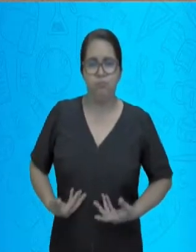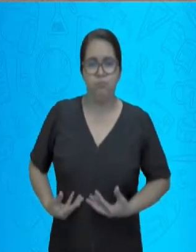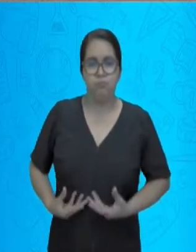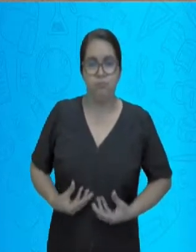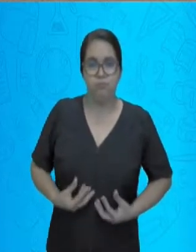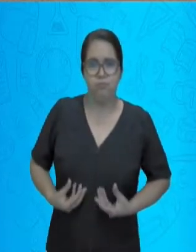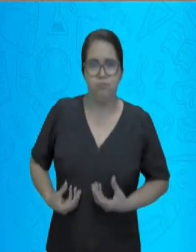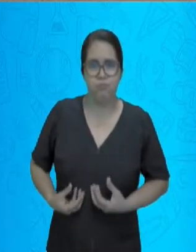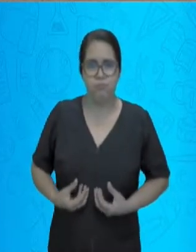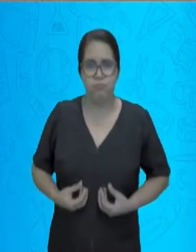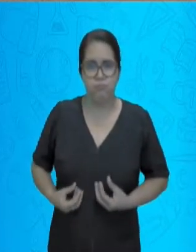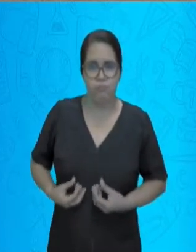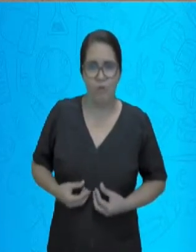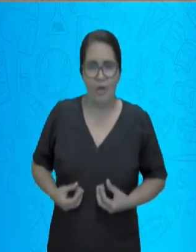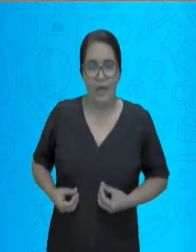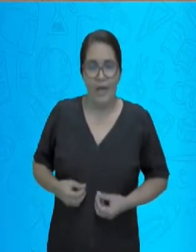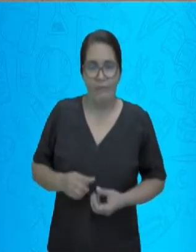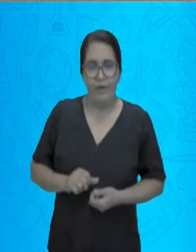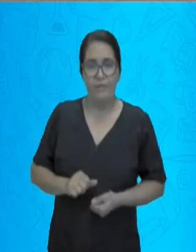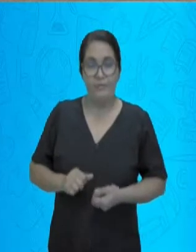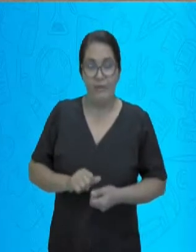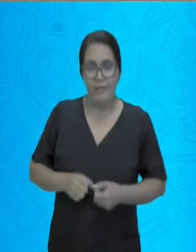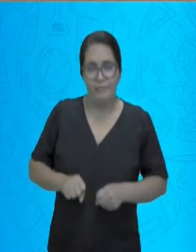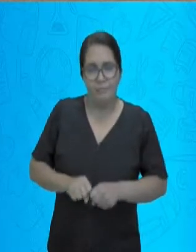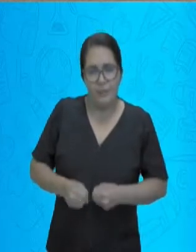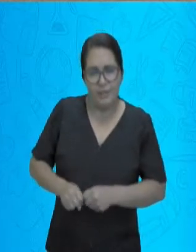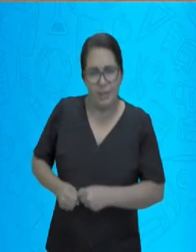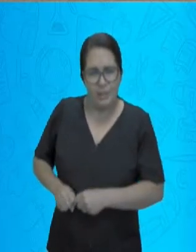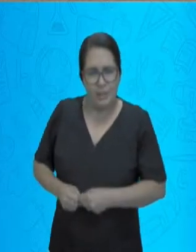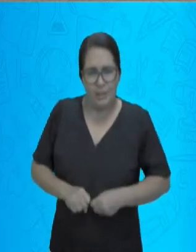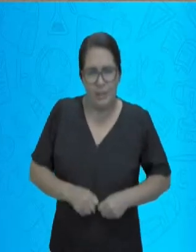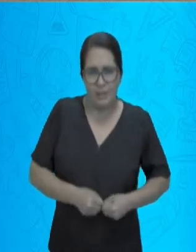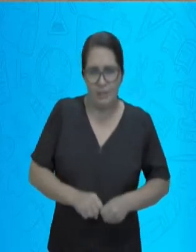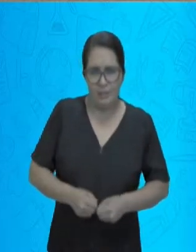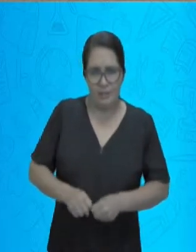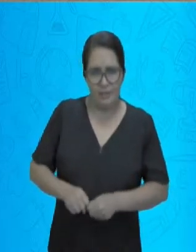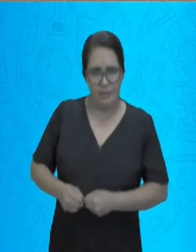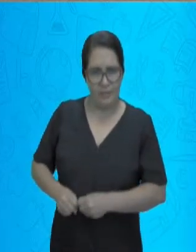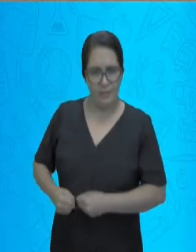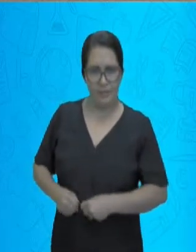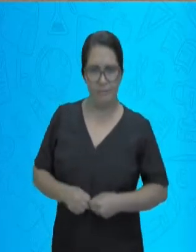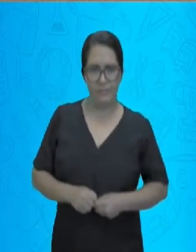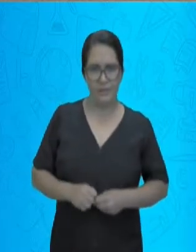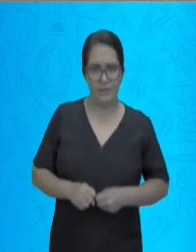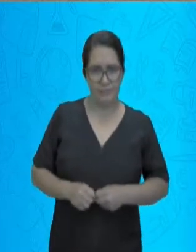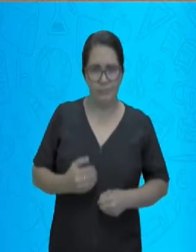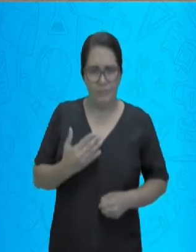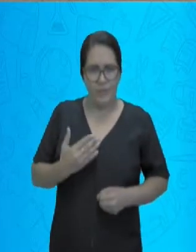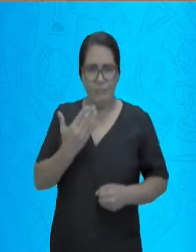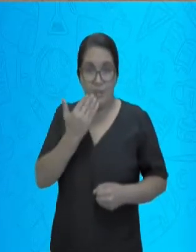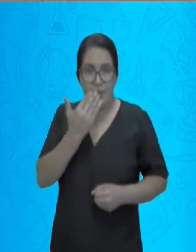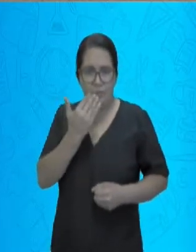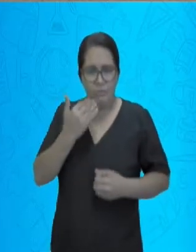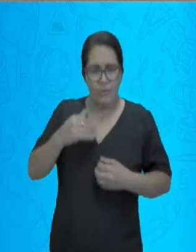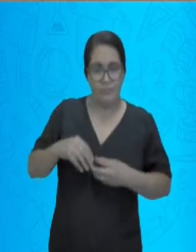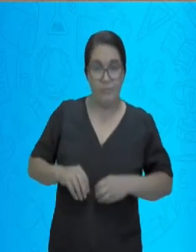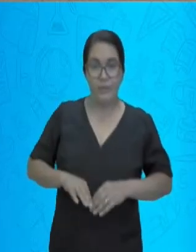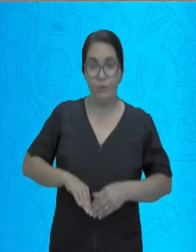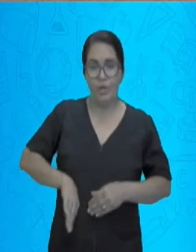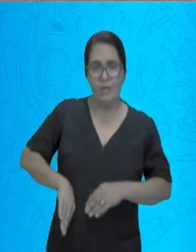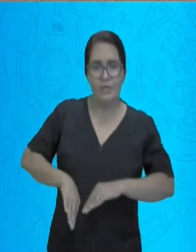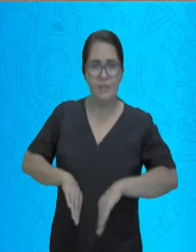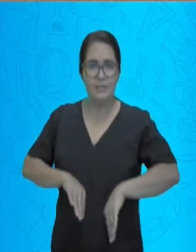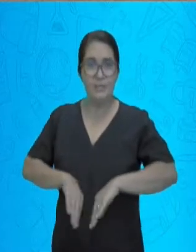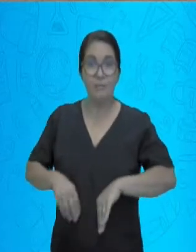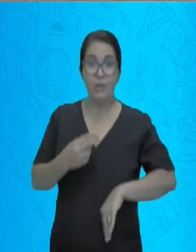processo de destruição, de quebra desse alimento e separação, para